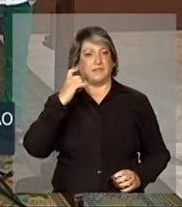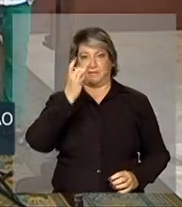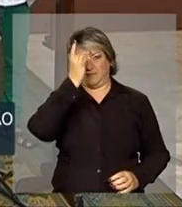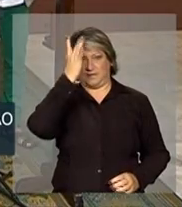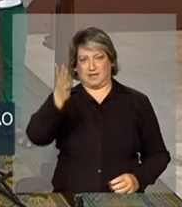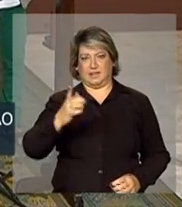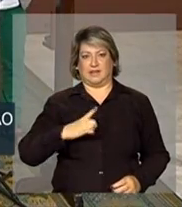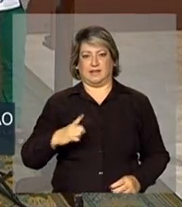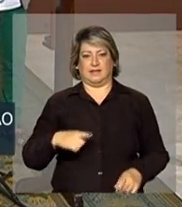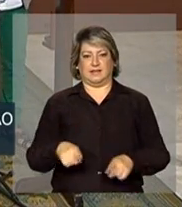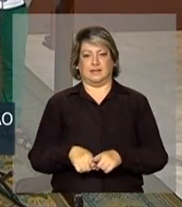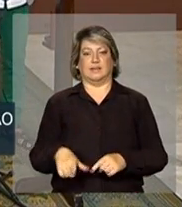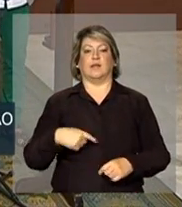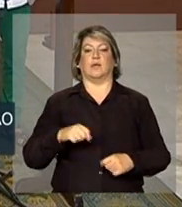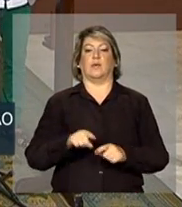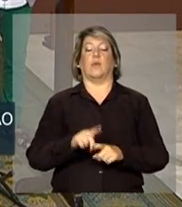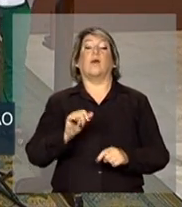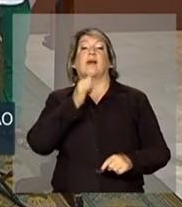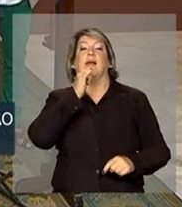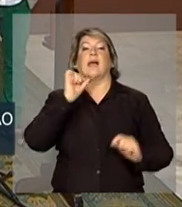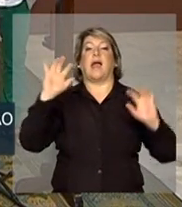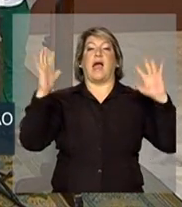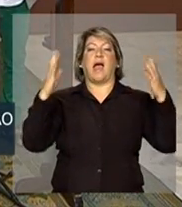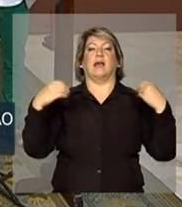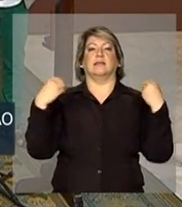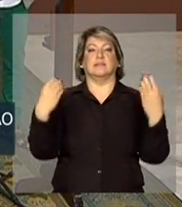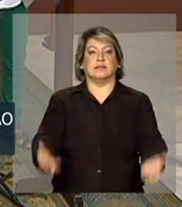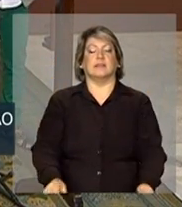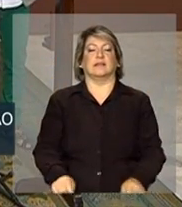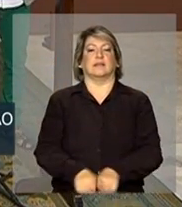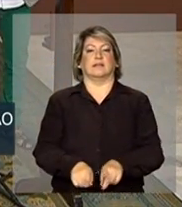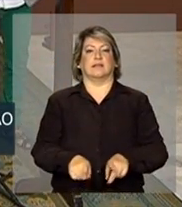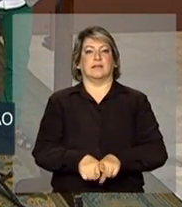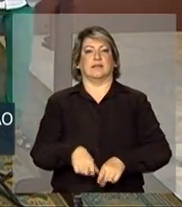Ó. Aplausos, por exemplo, você fazer. Quer fazer maracatu?